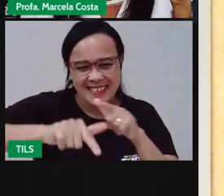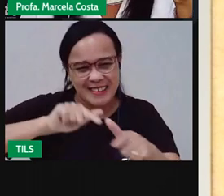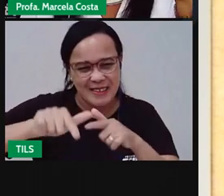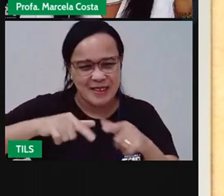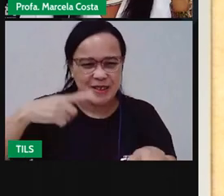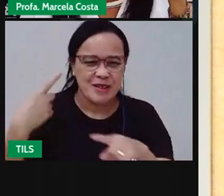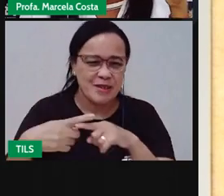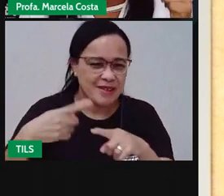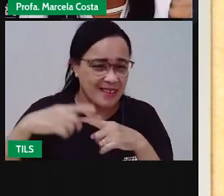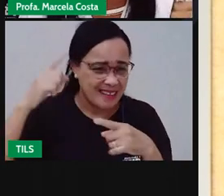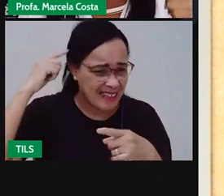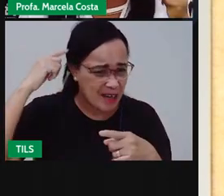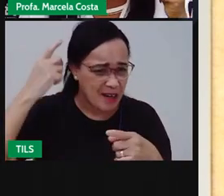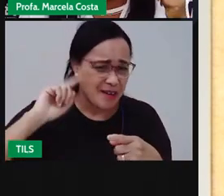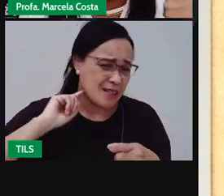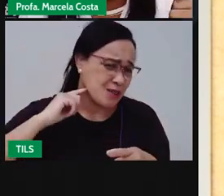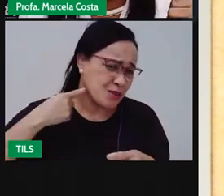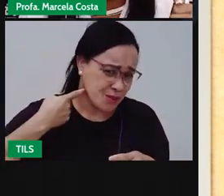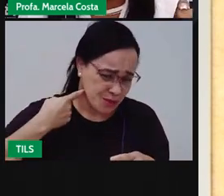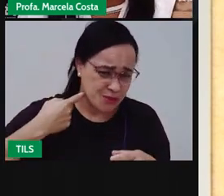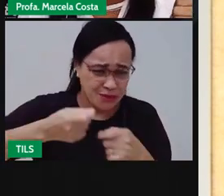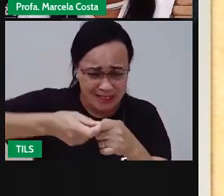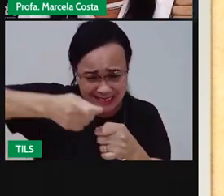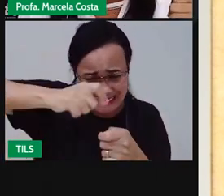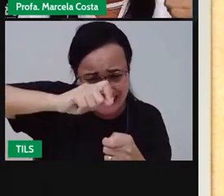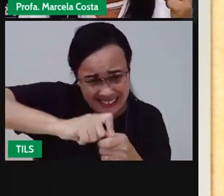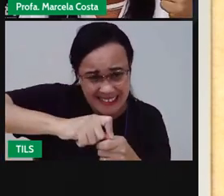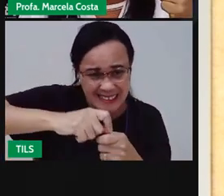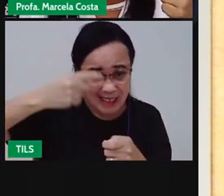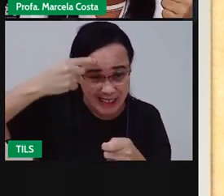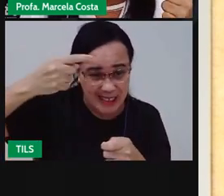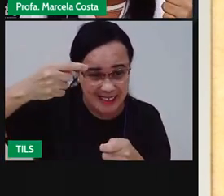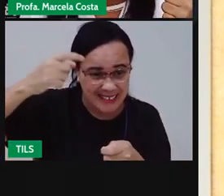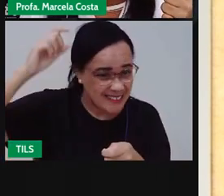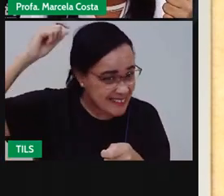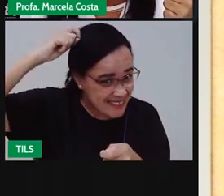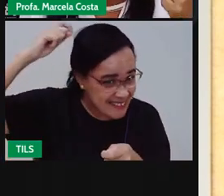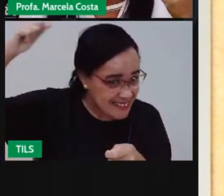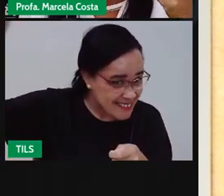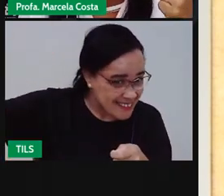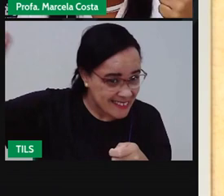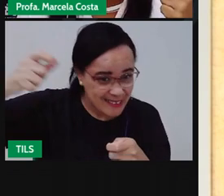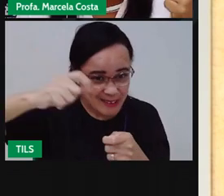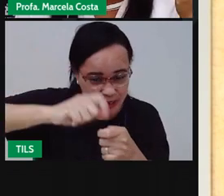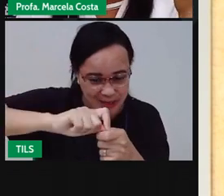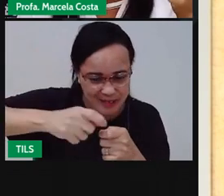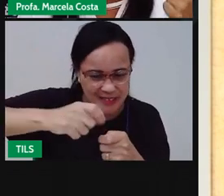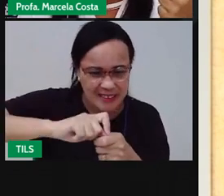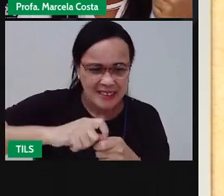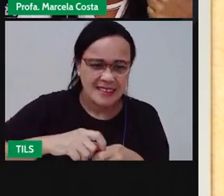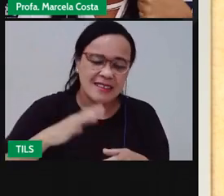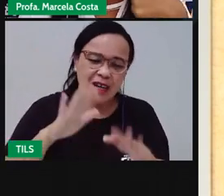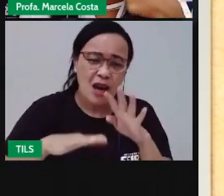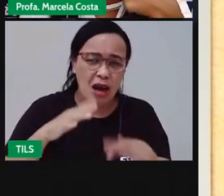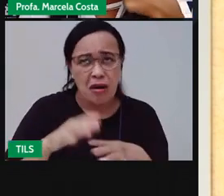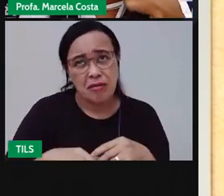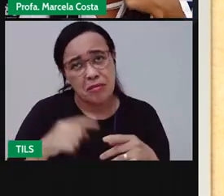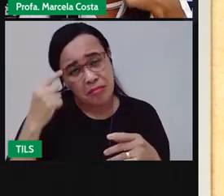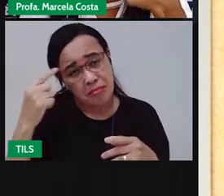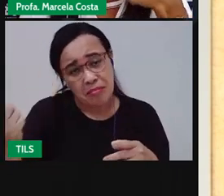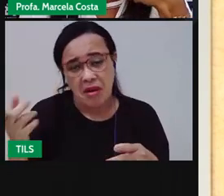cima da minha unha é que matam os piolos. Dizem que sou feio, curto e gordo.